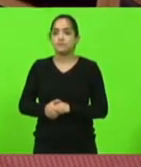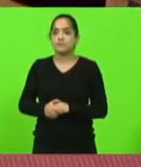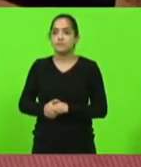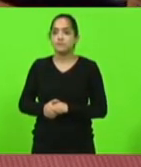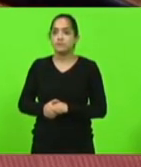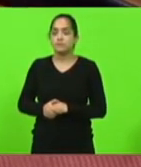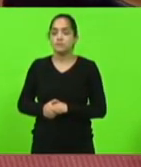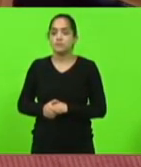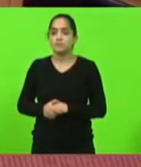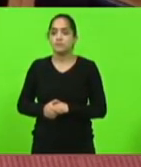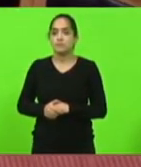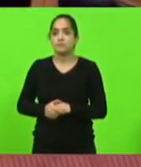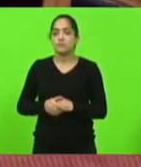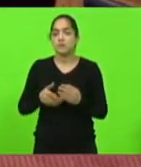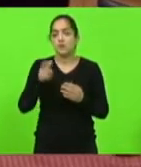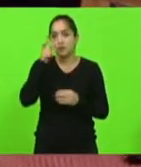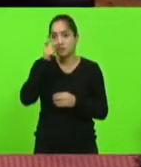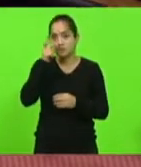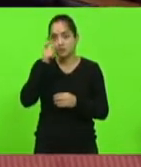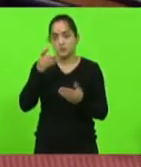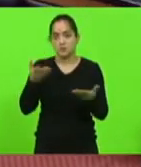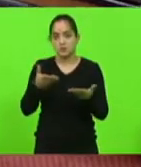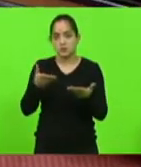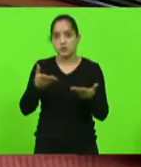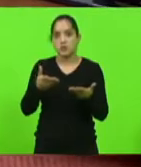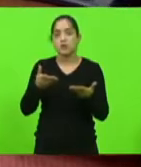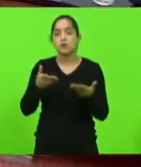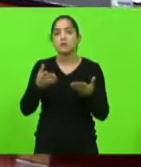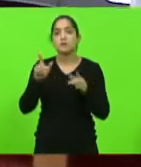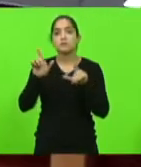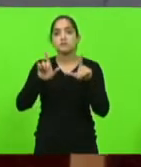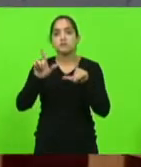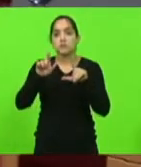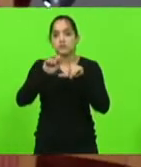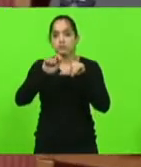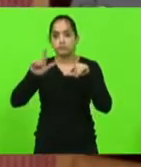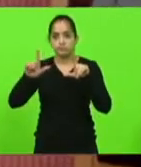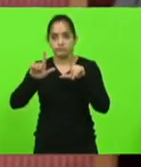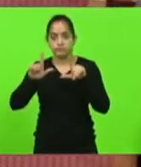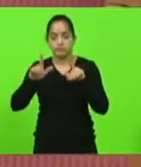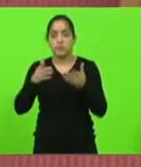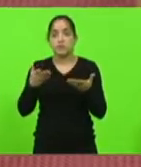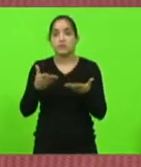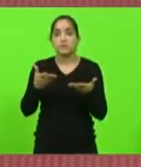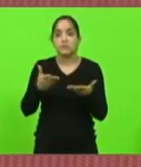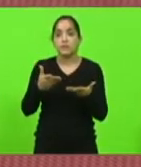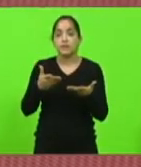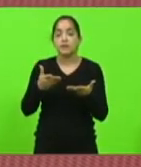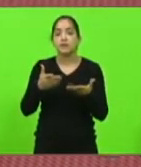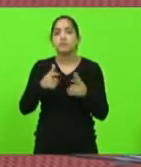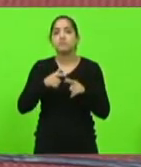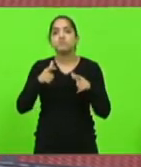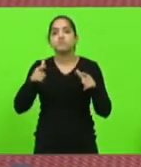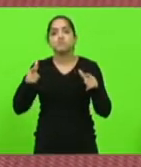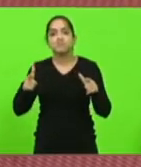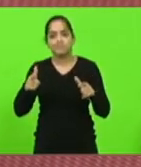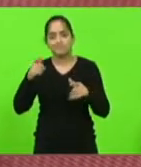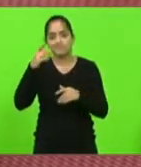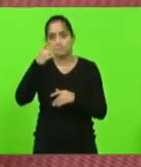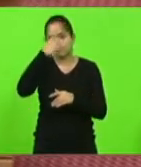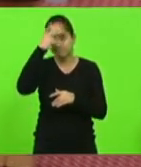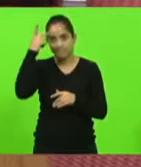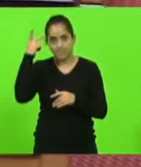nos assiste nos canais respectivos, especialmente a grande gama de pessoas que são portadoras de